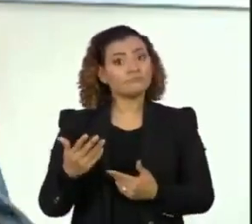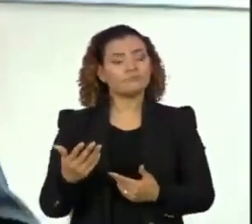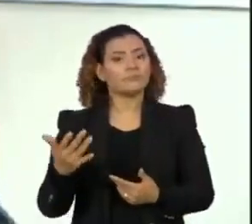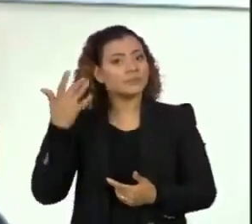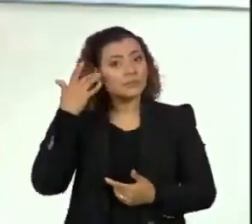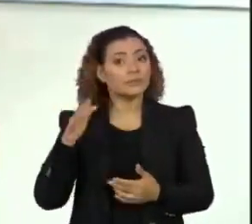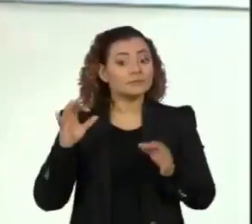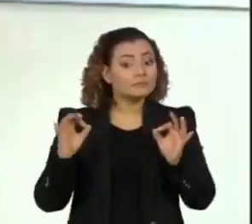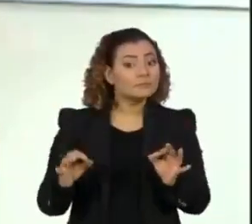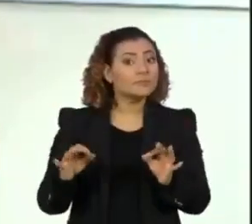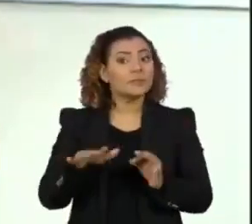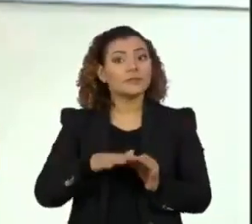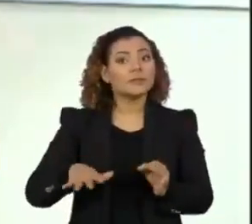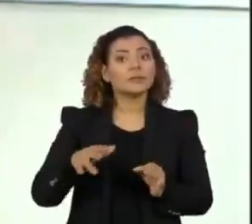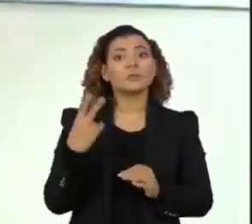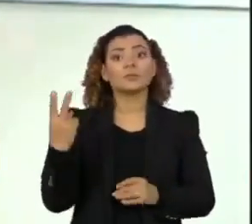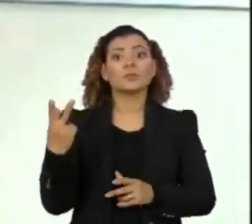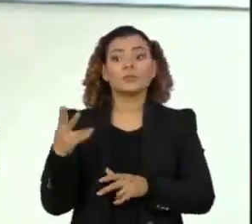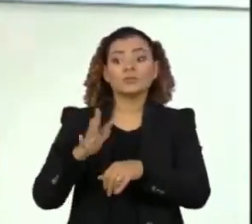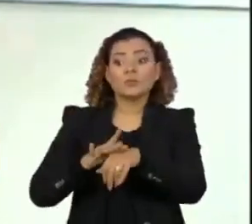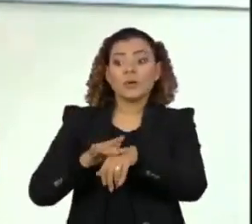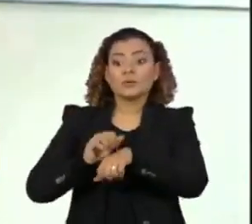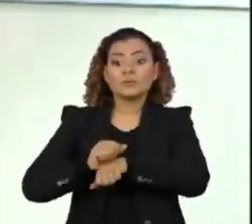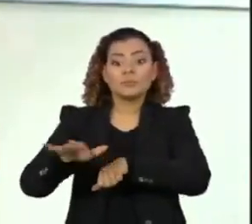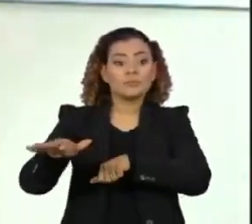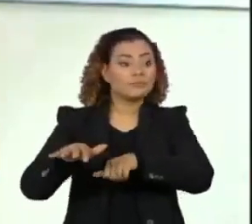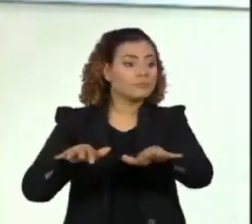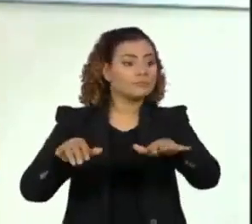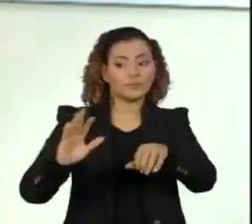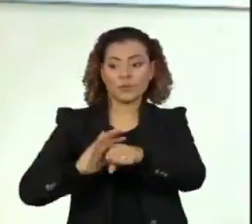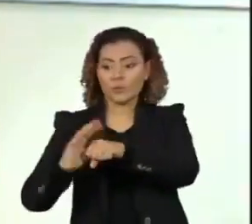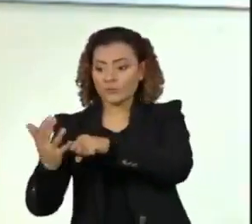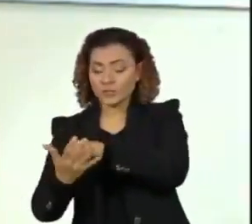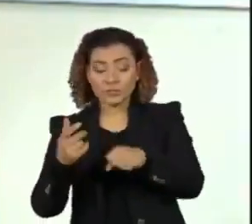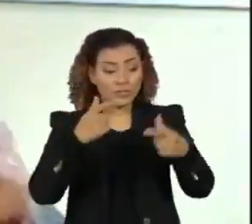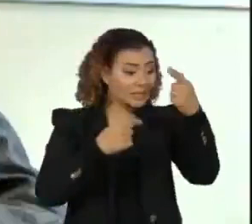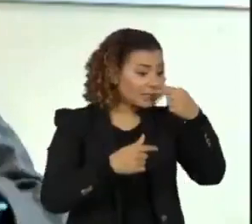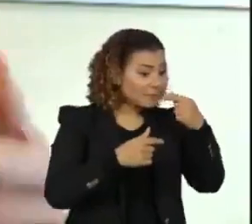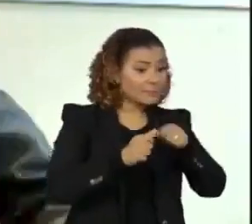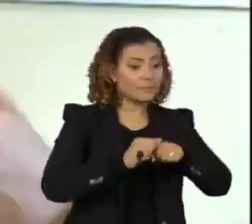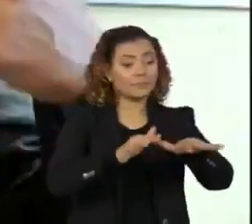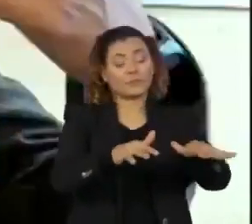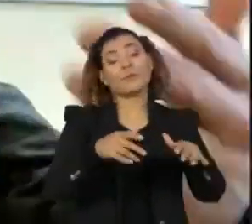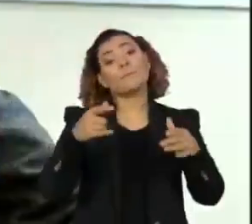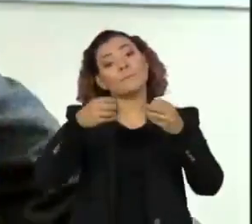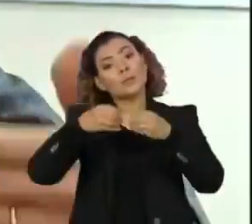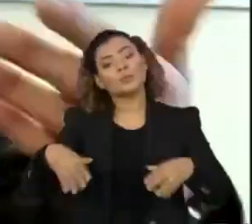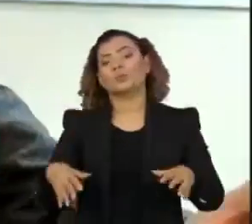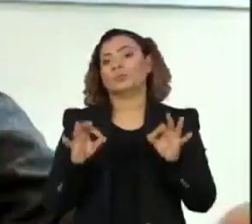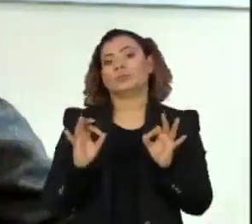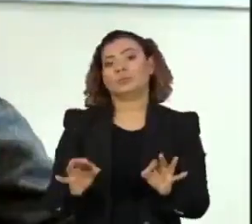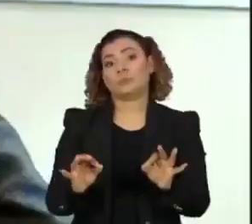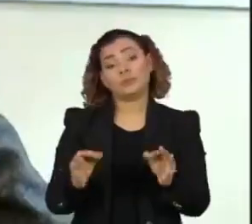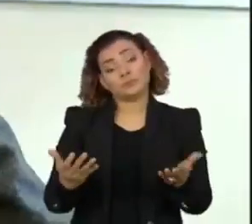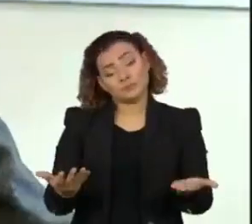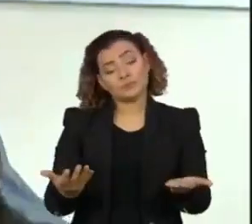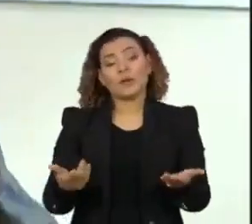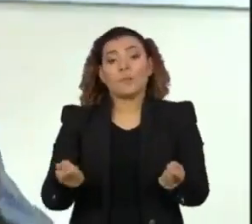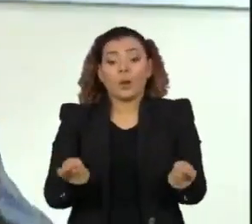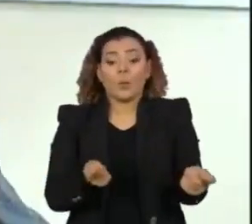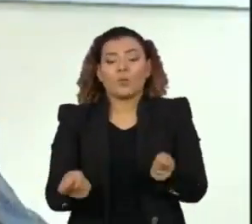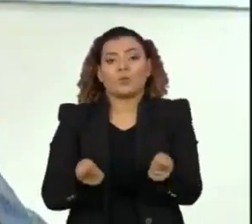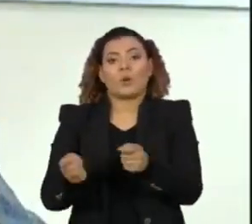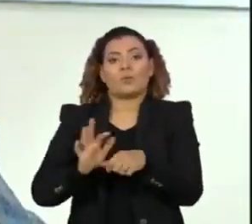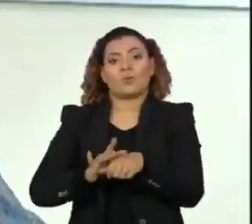agradável ter essas duas doenças circulando de forma intensa, o que prejudicaria muito o manejo ideal e oportuno